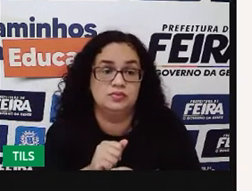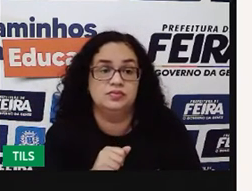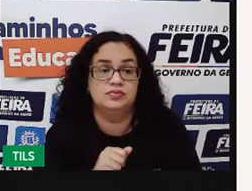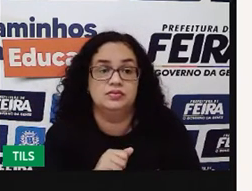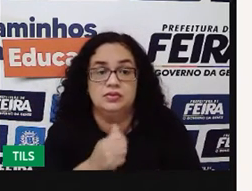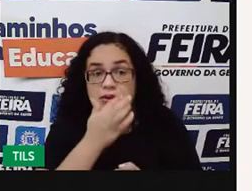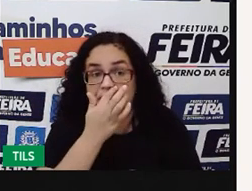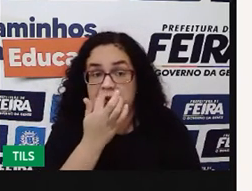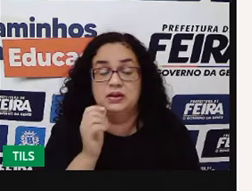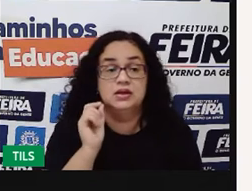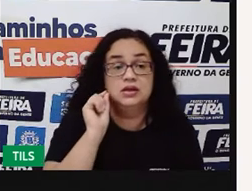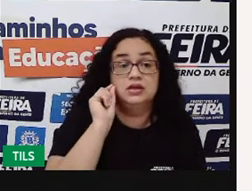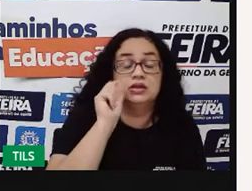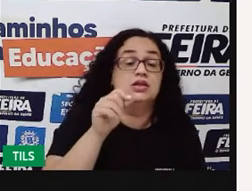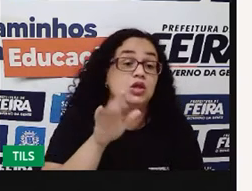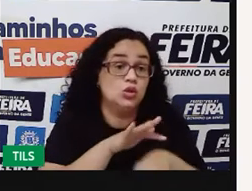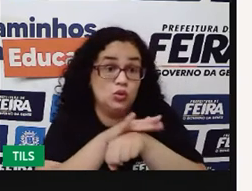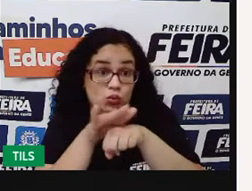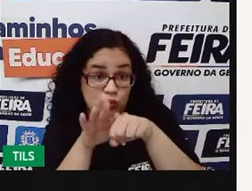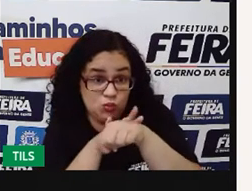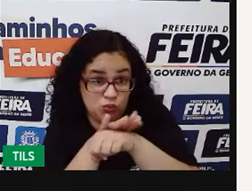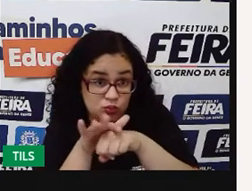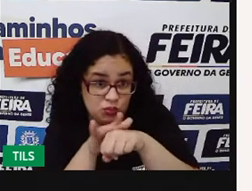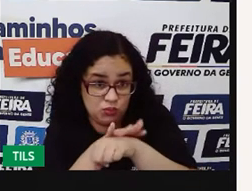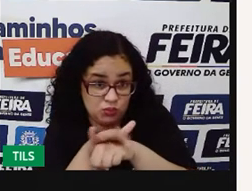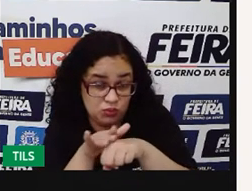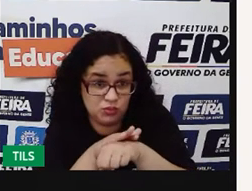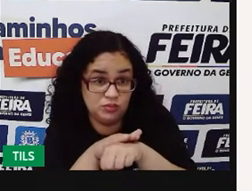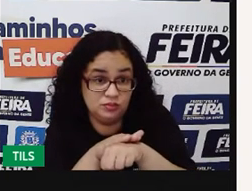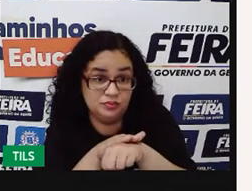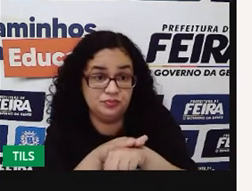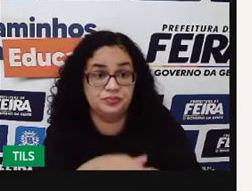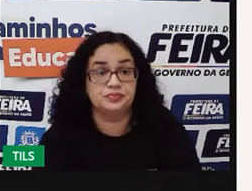Isso indica que ela é uma doença que está